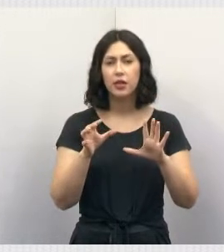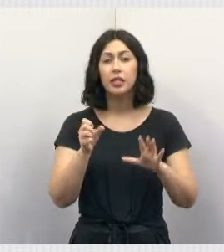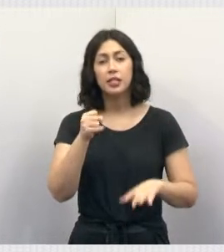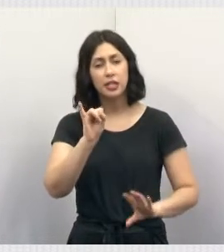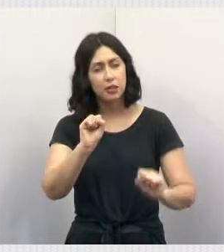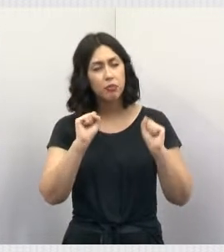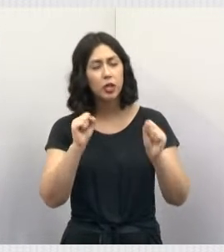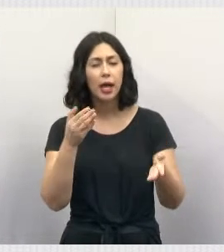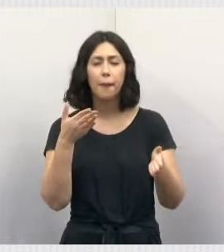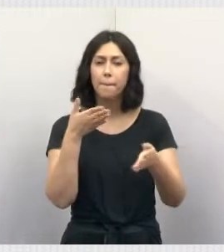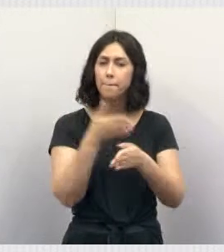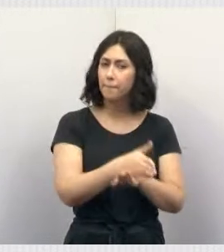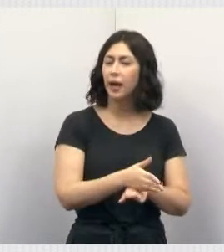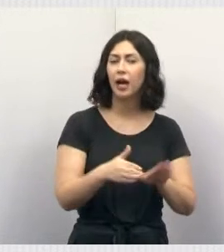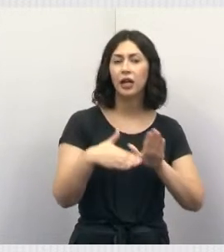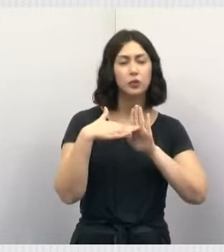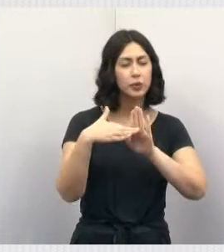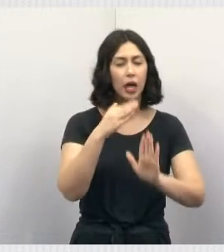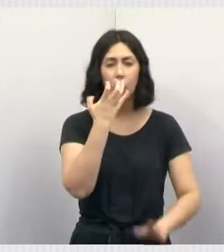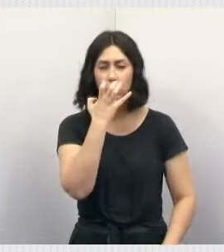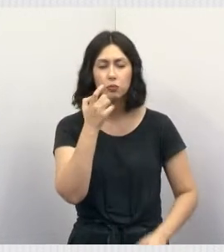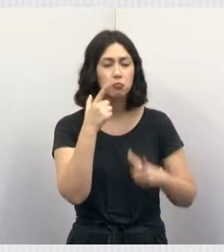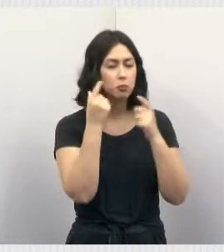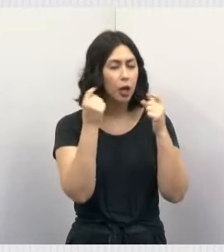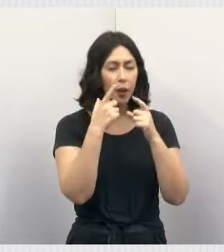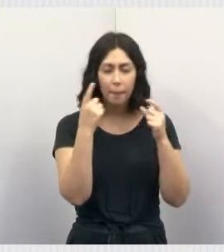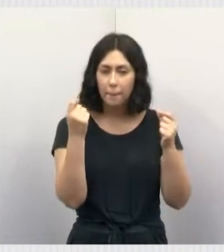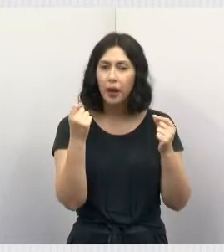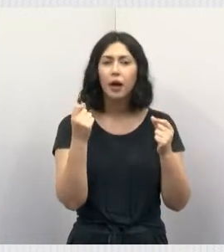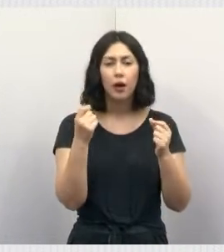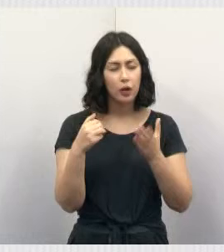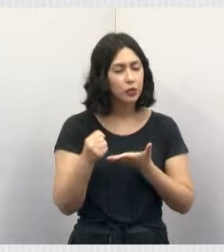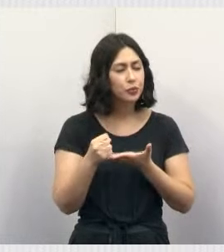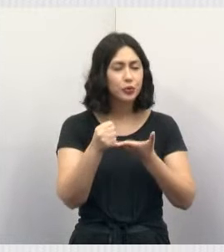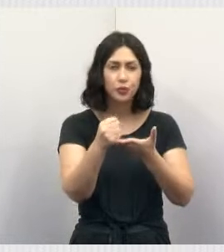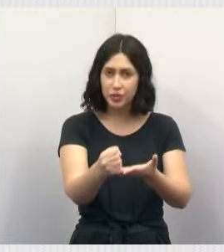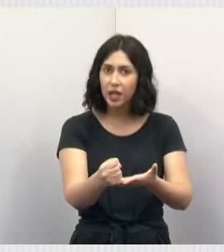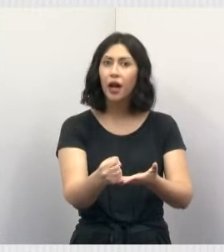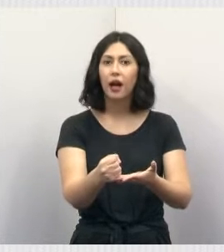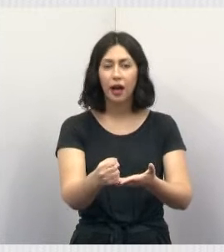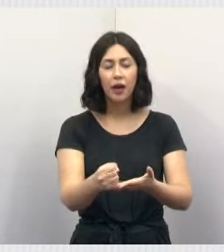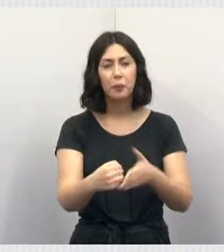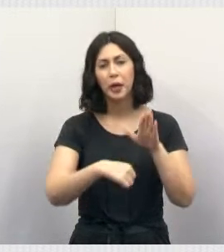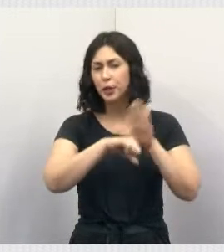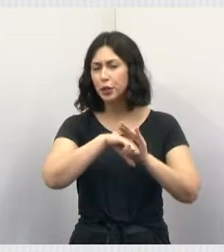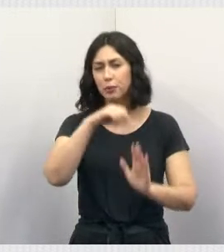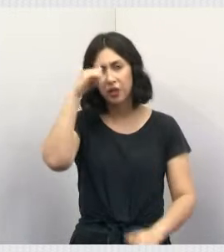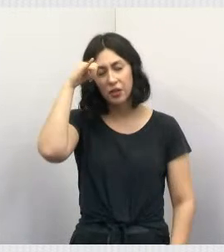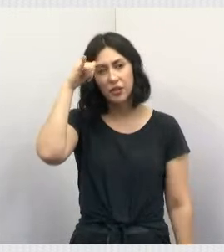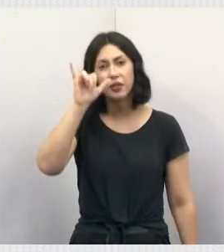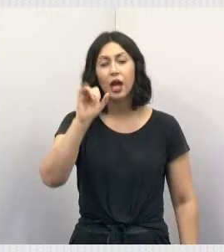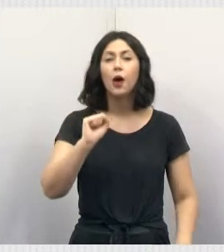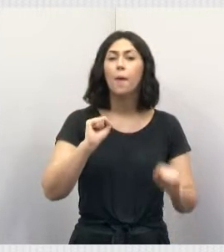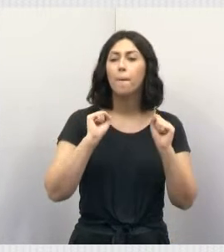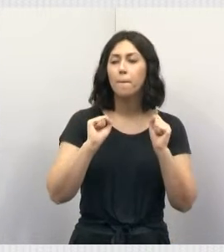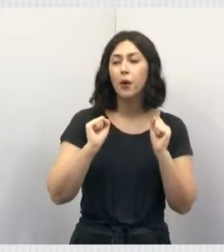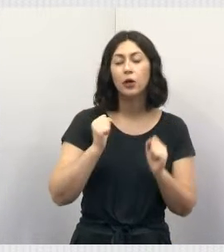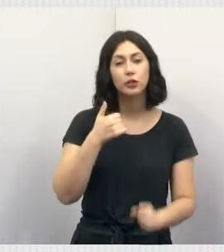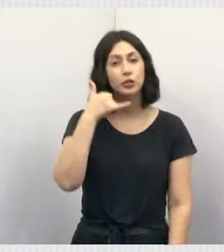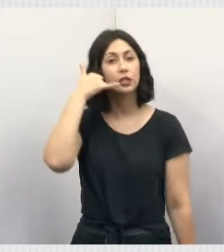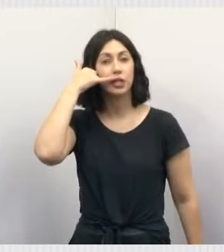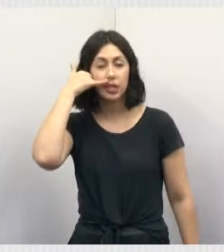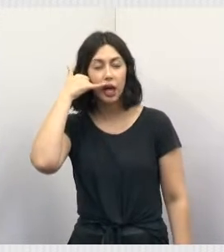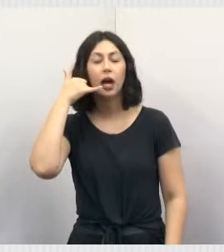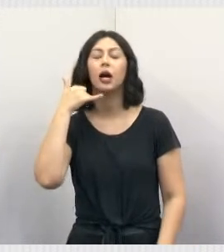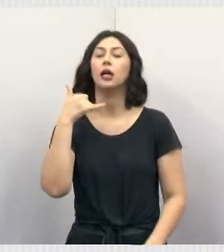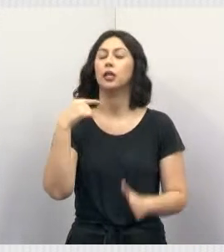e ajudar na causa animal para proteger os animais e ajudar a coibir ações criminosas. Então pode acionar o ciclo 3, também pode acionar